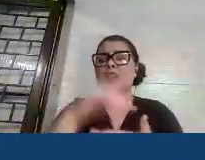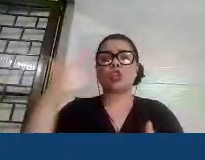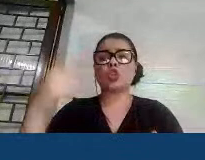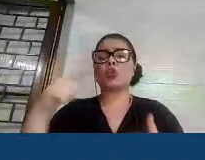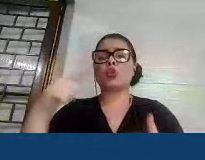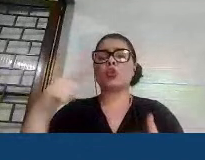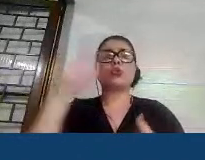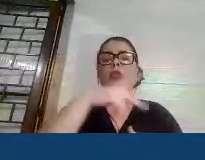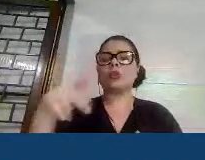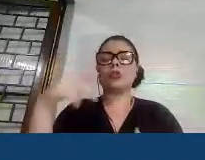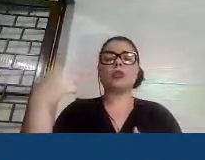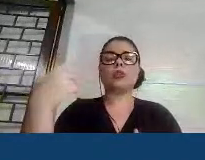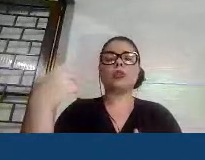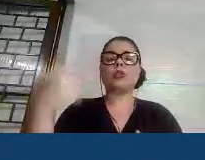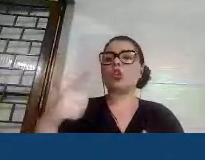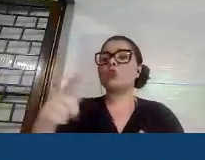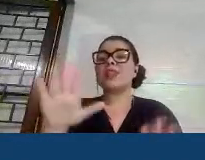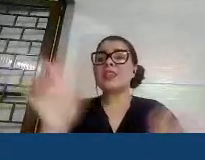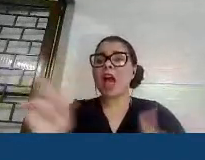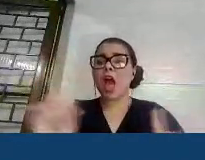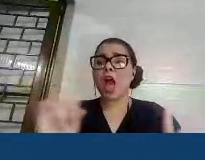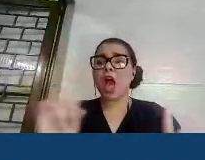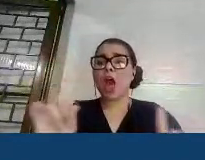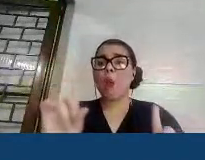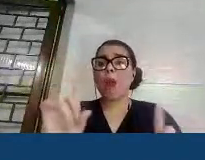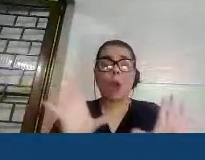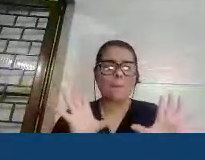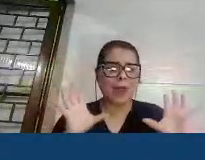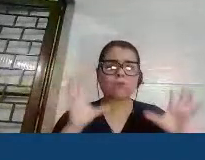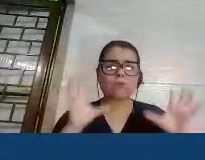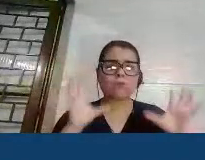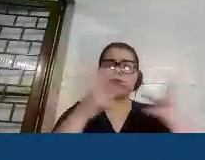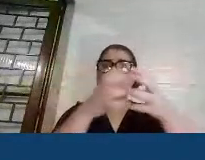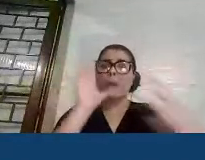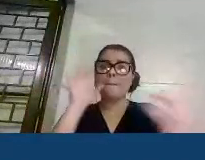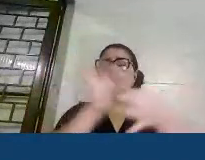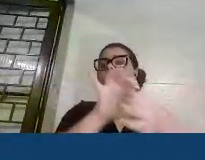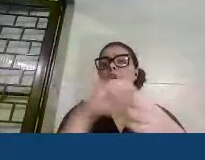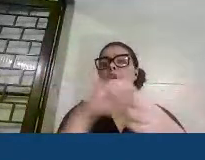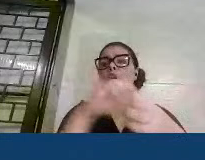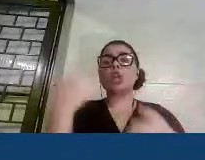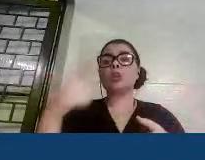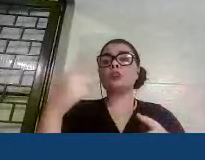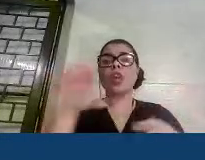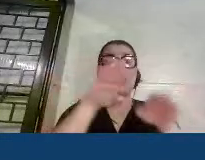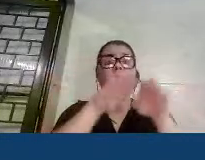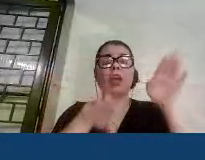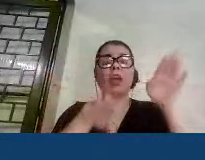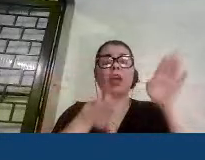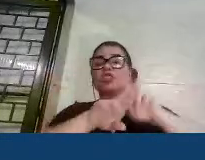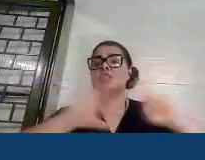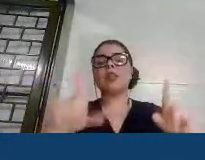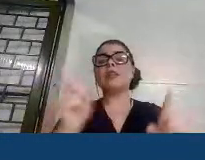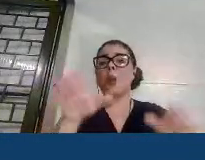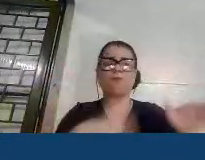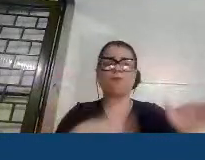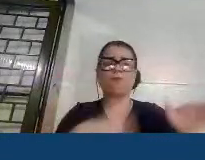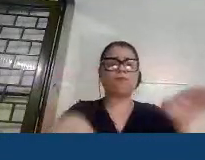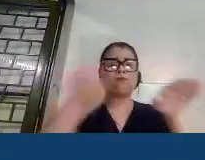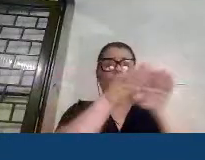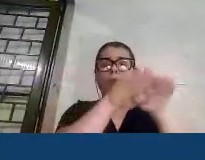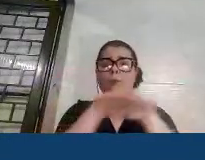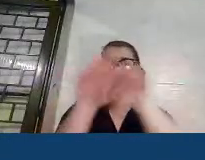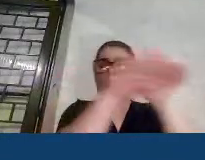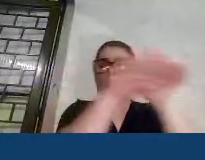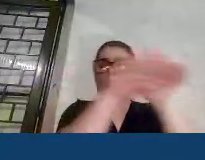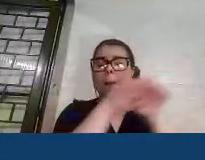tinha merendeira, era todo mundo, parecia um corpo só, era uma unidade. Então, todos estavam, sabe, com o mesmo